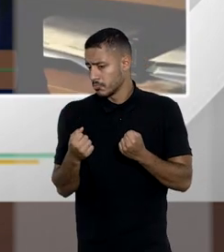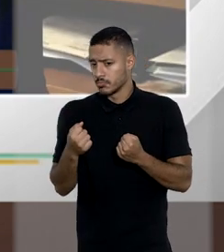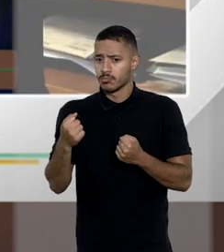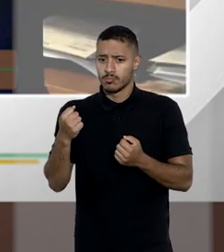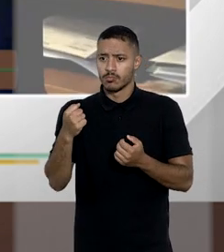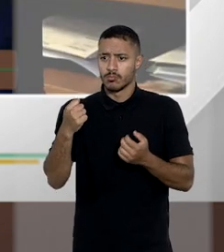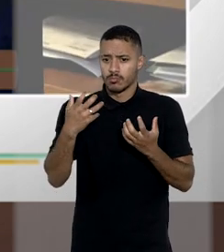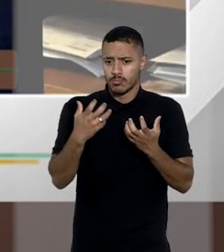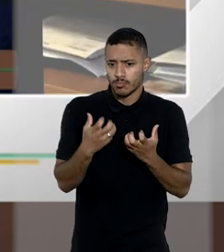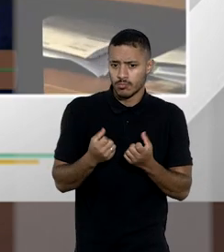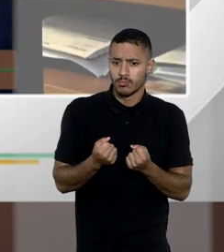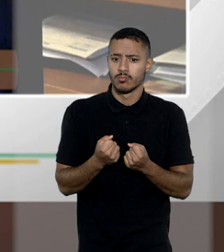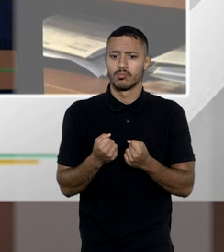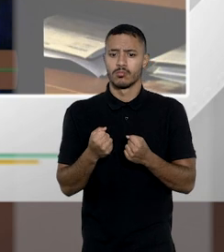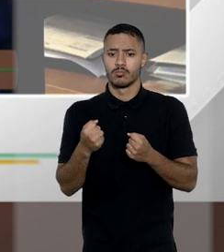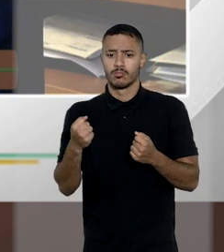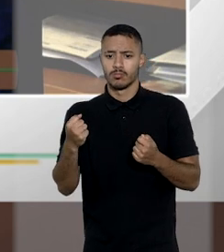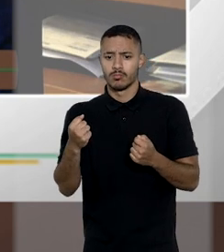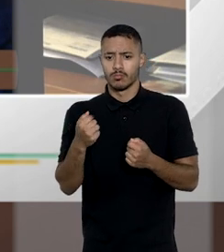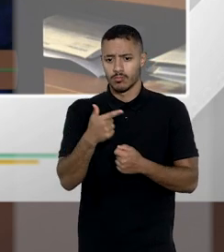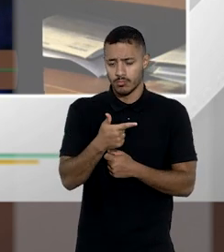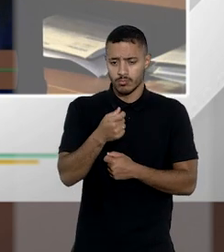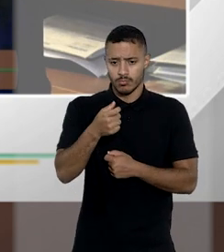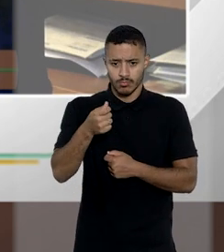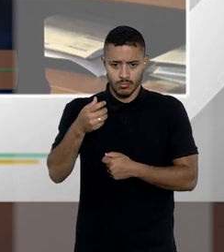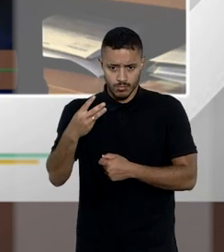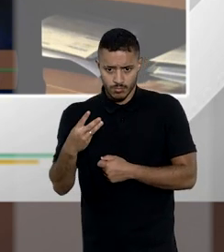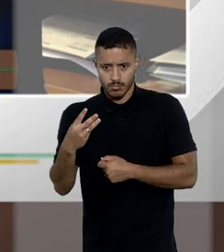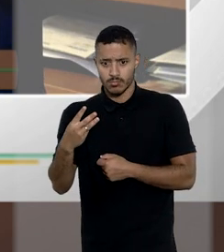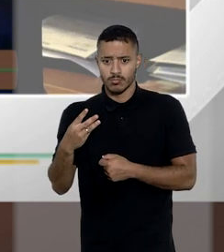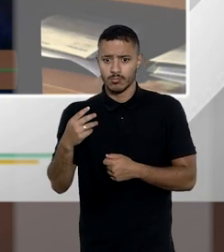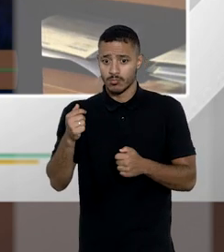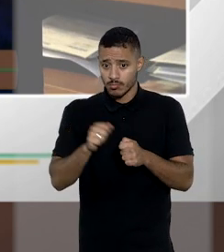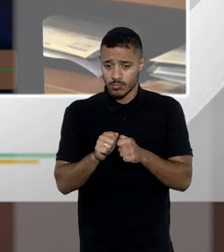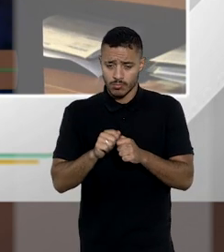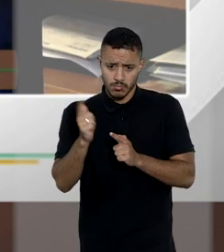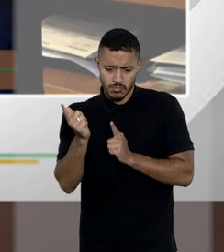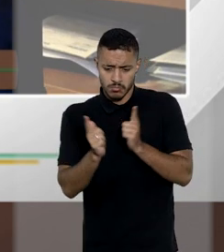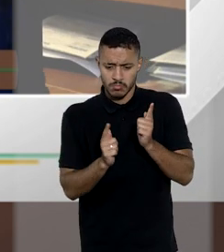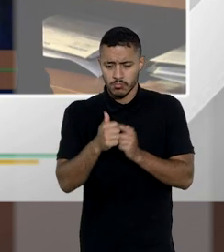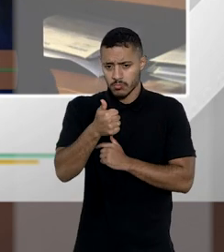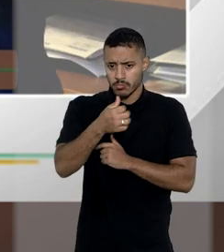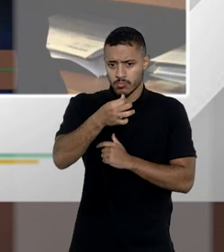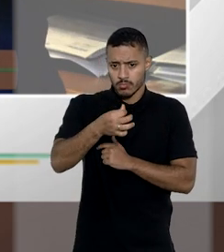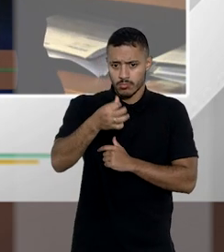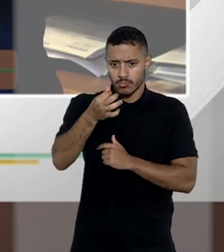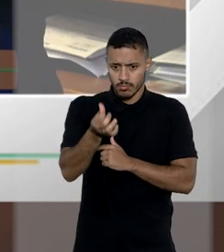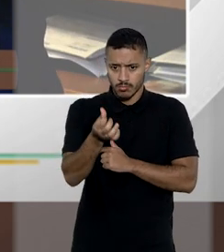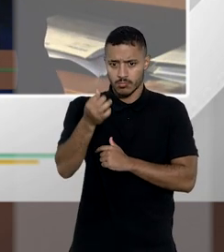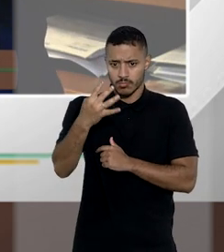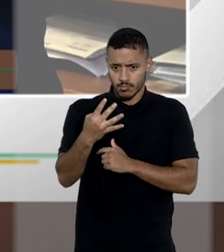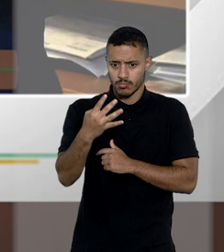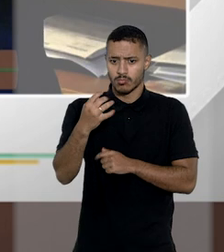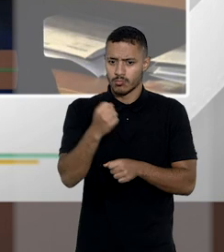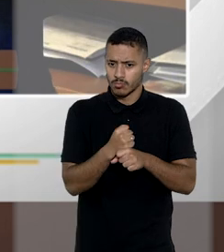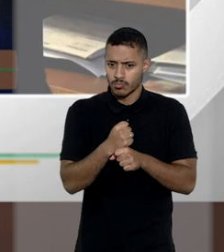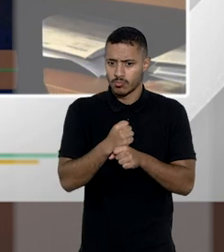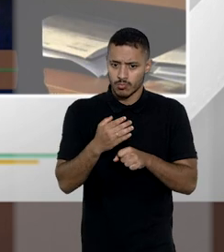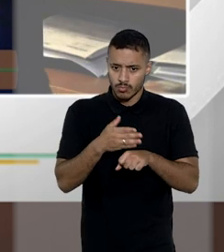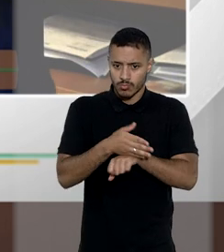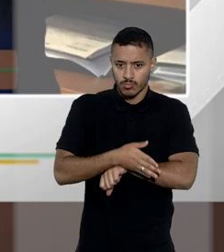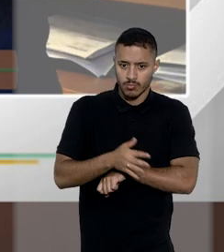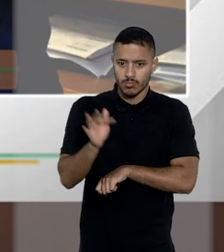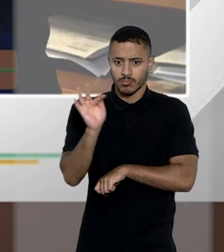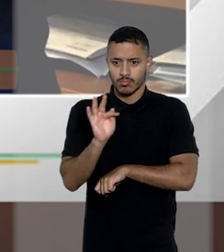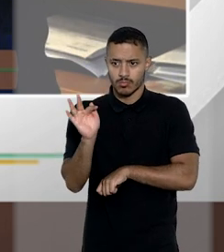código que foi aprovado em 2002 para vigorar em 2003 ele foi gestado em 1974 no ano